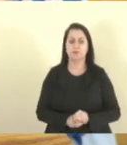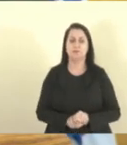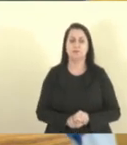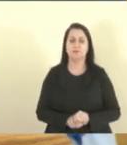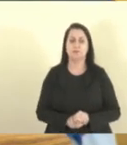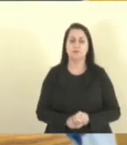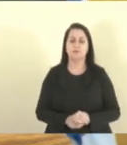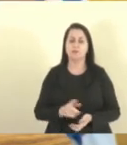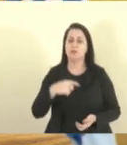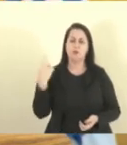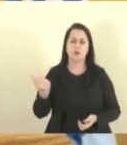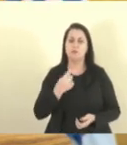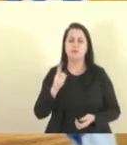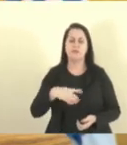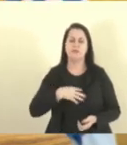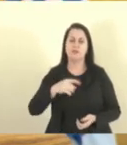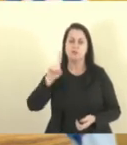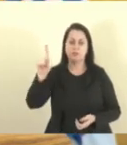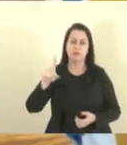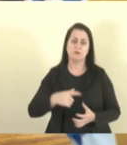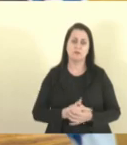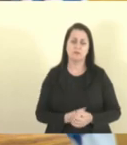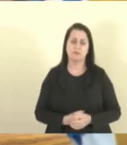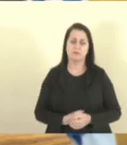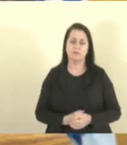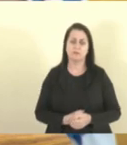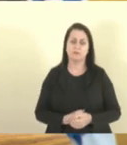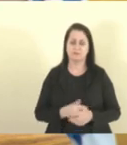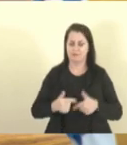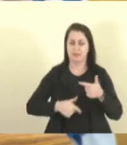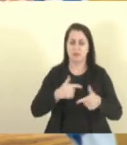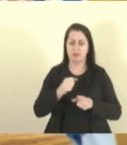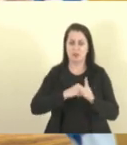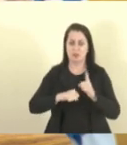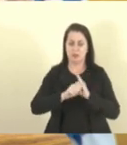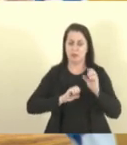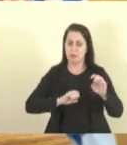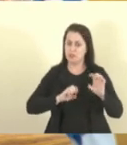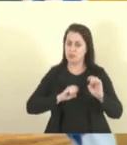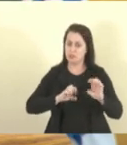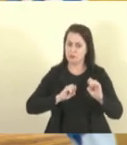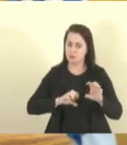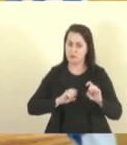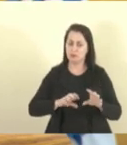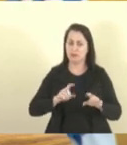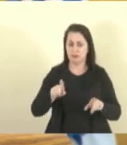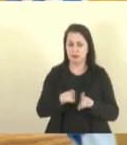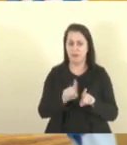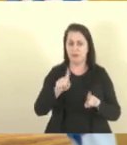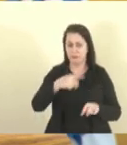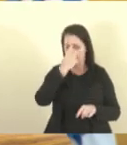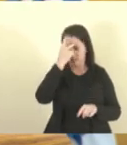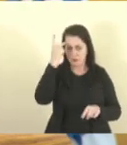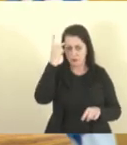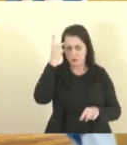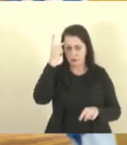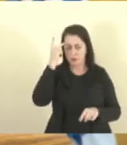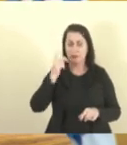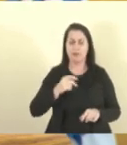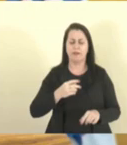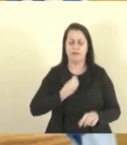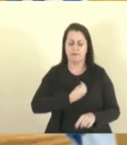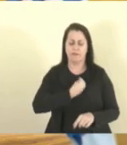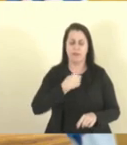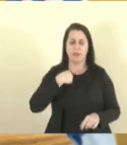todo mundo é filho de Deus, os agentes socioeducativos também, que são pessoas que botam a vida em